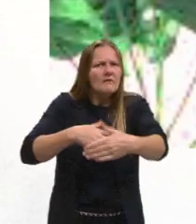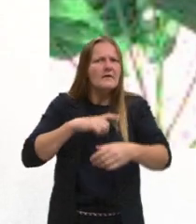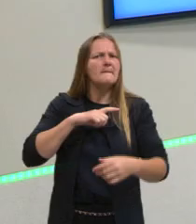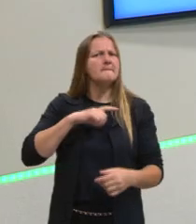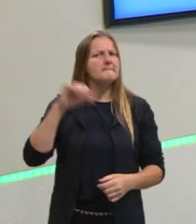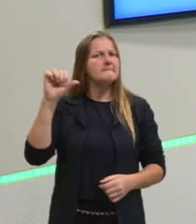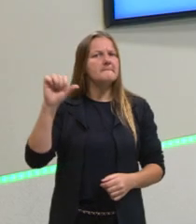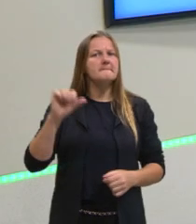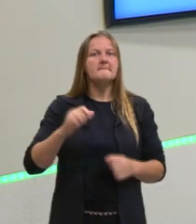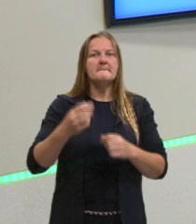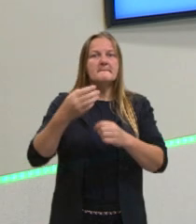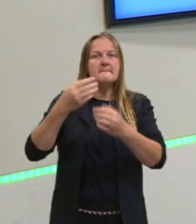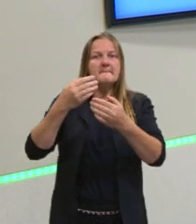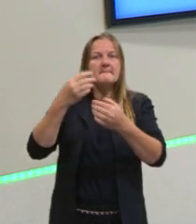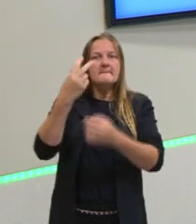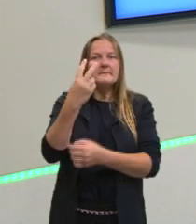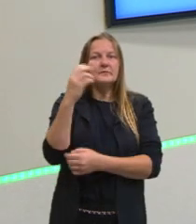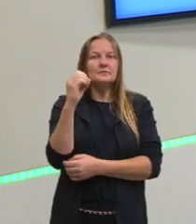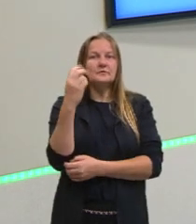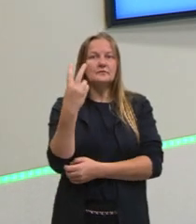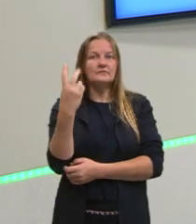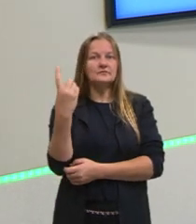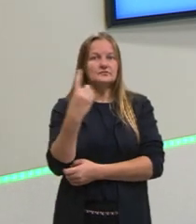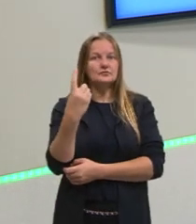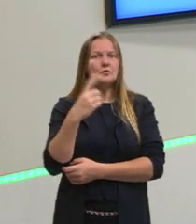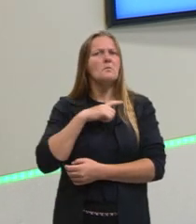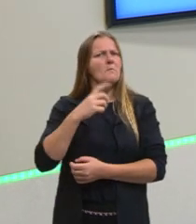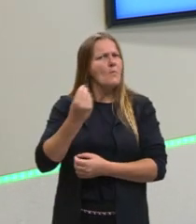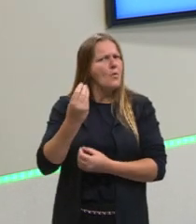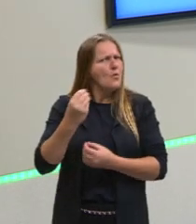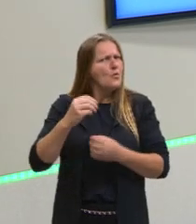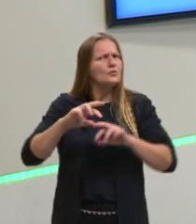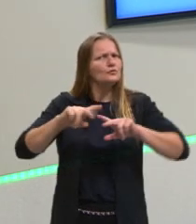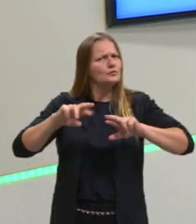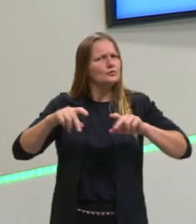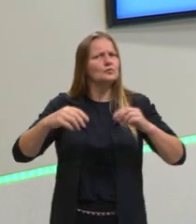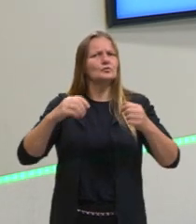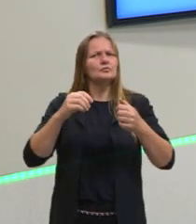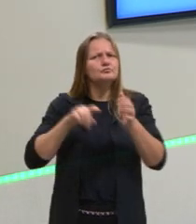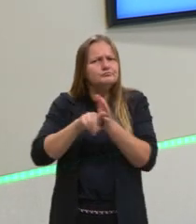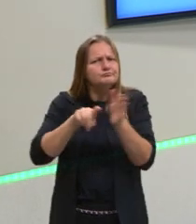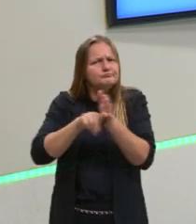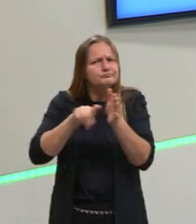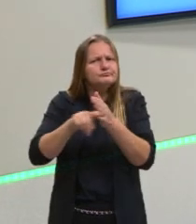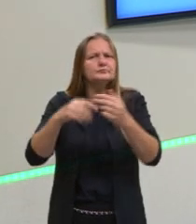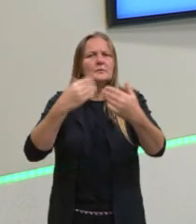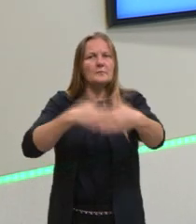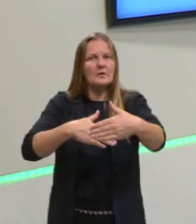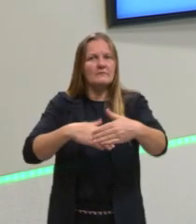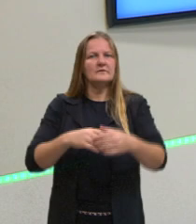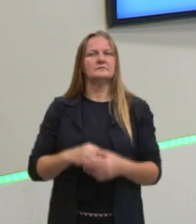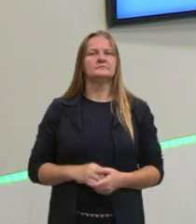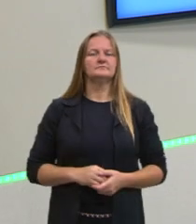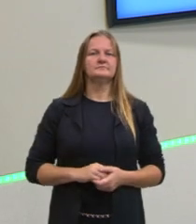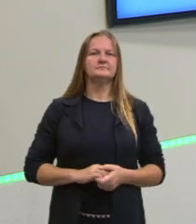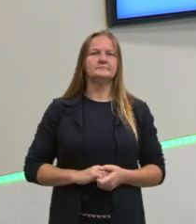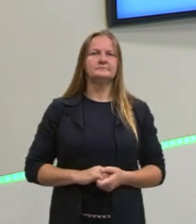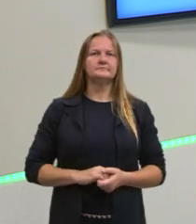ENEM anterior, foi a prova do ENEM anterior que caiu muitíssimas questões relacionadas às plantas.